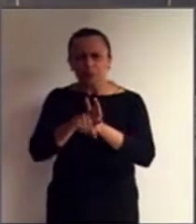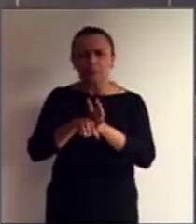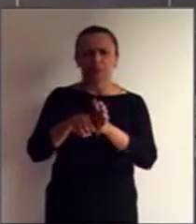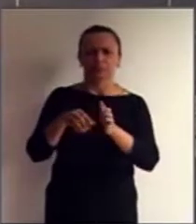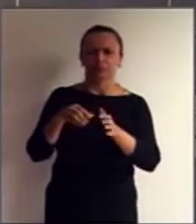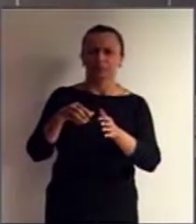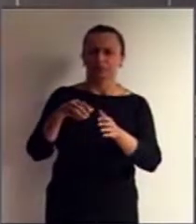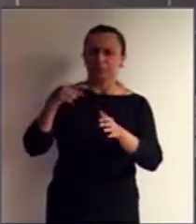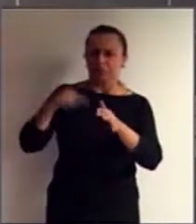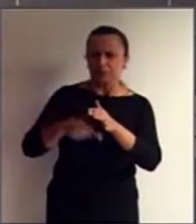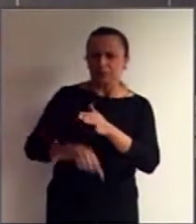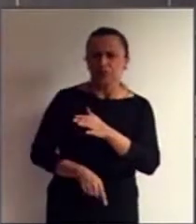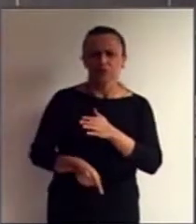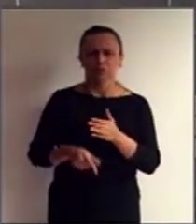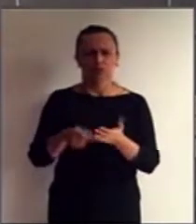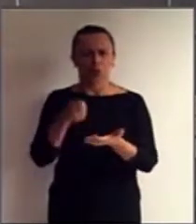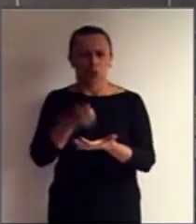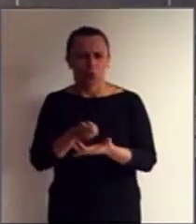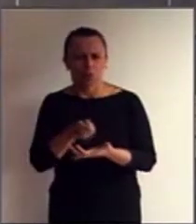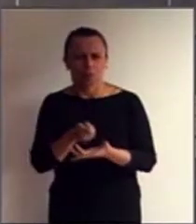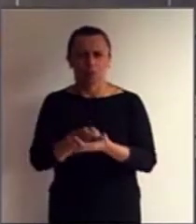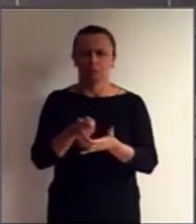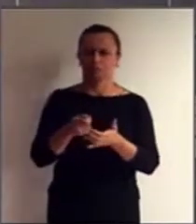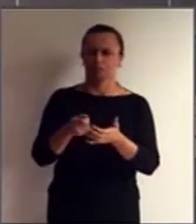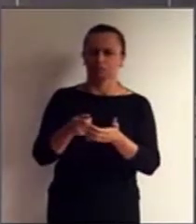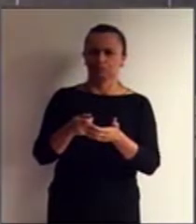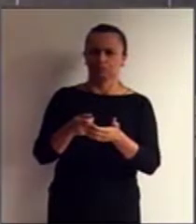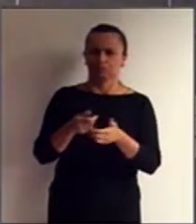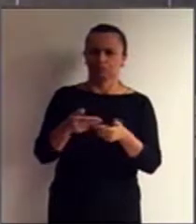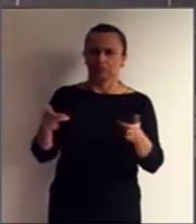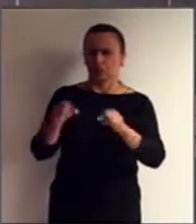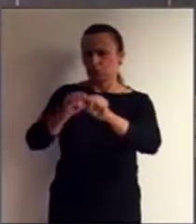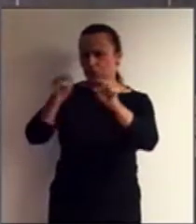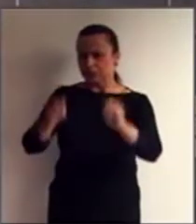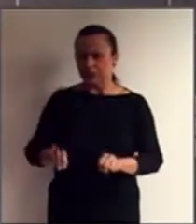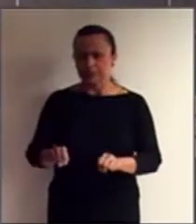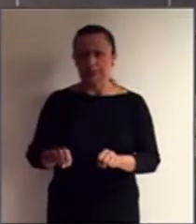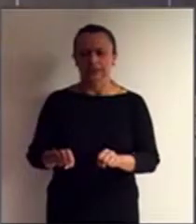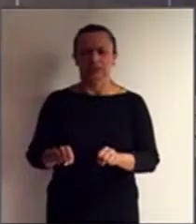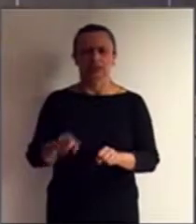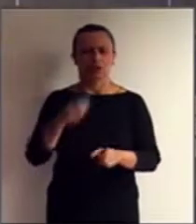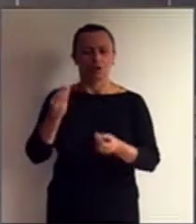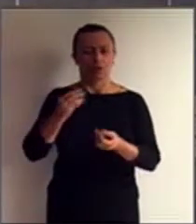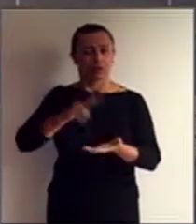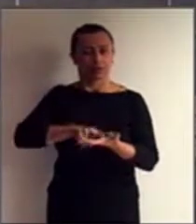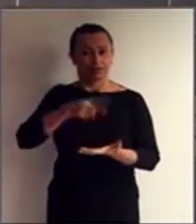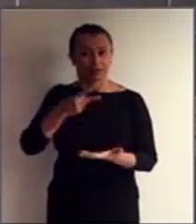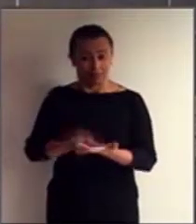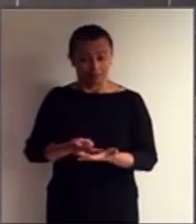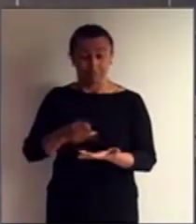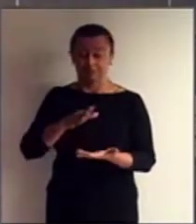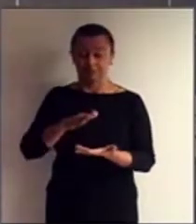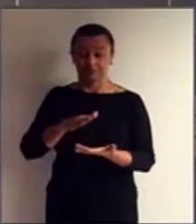princípios, em obrigações e em sistema de interpretação e comparação de sistemas,